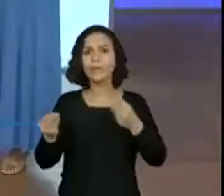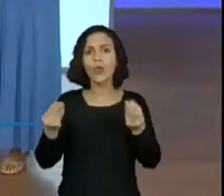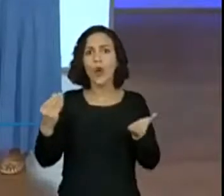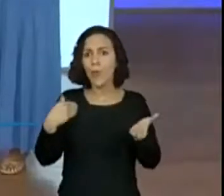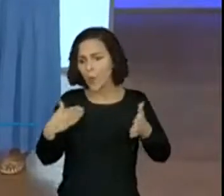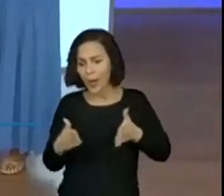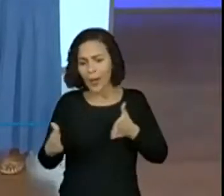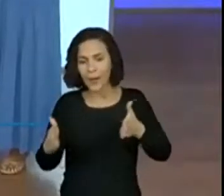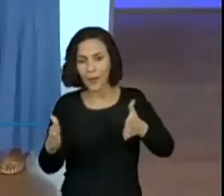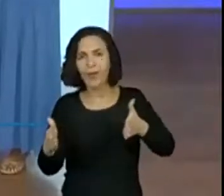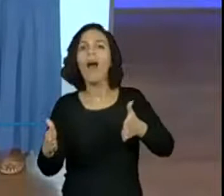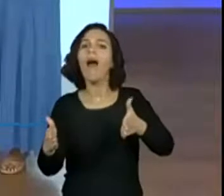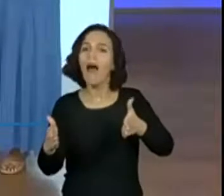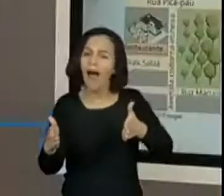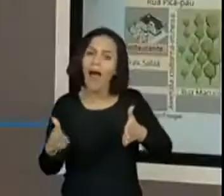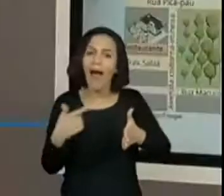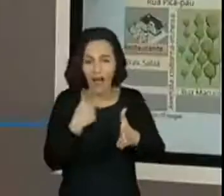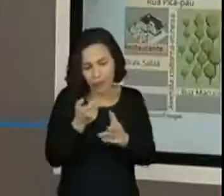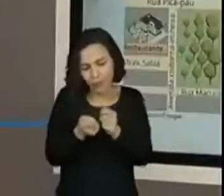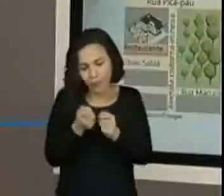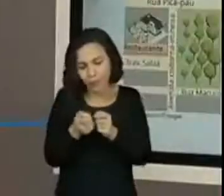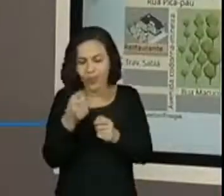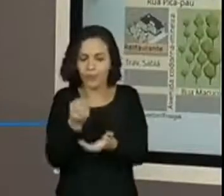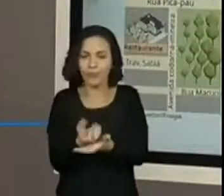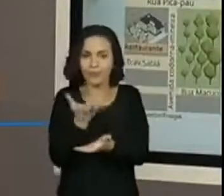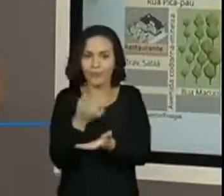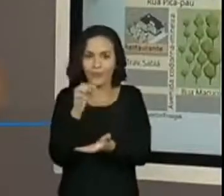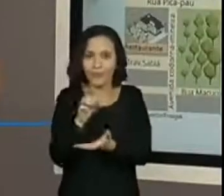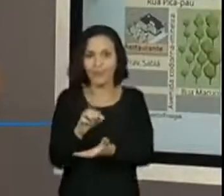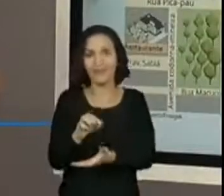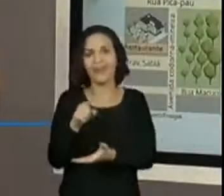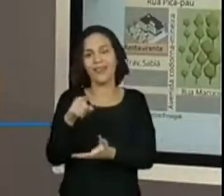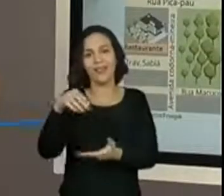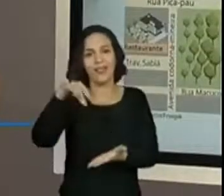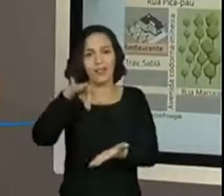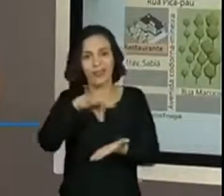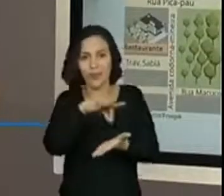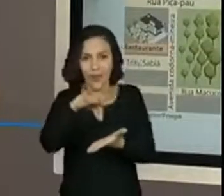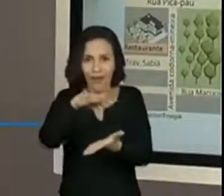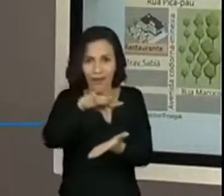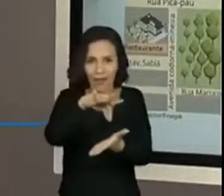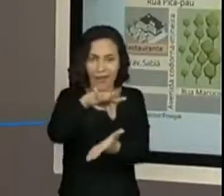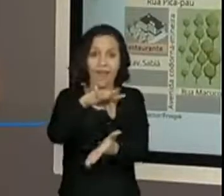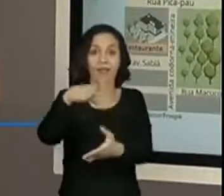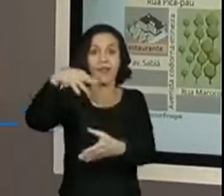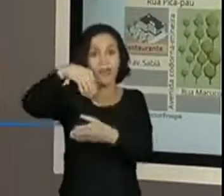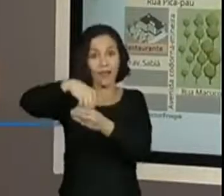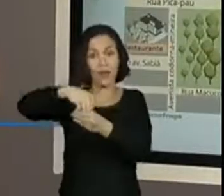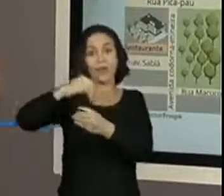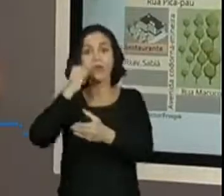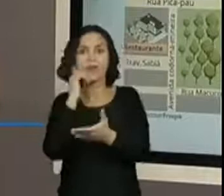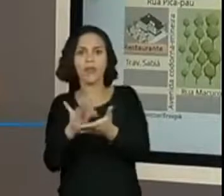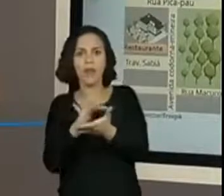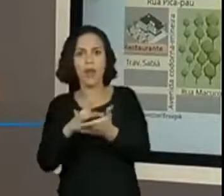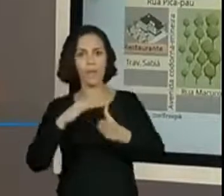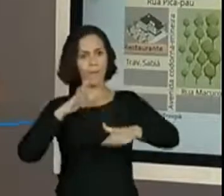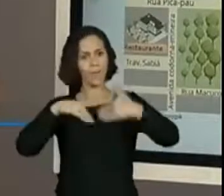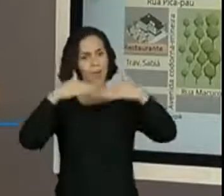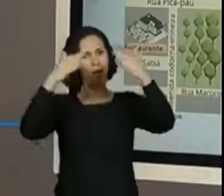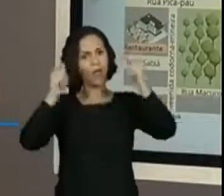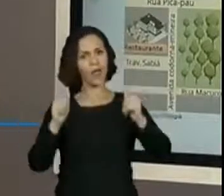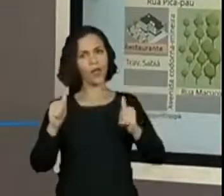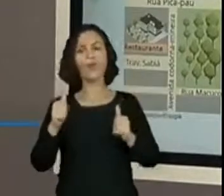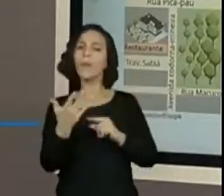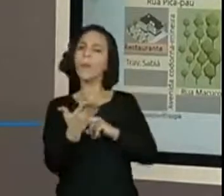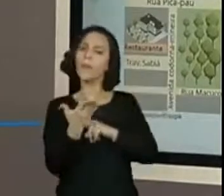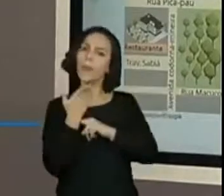orientar. Geralmente a gente liga o GPS lá. Agora os GPS lá no nosso celular estão mais modernos. Eles indicam